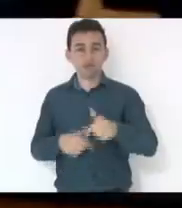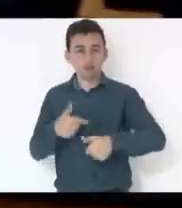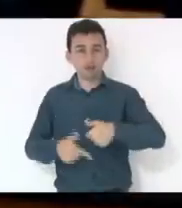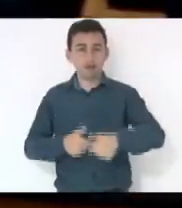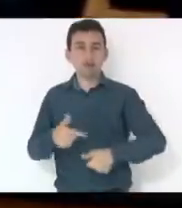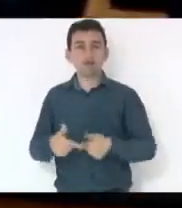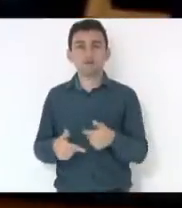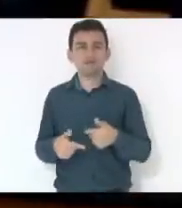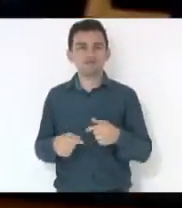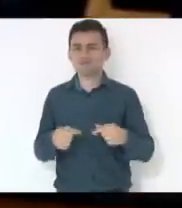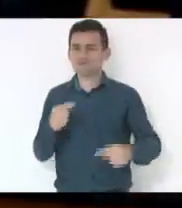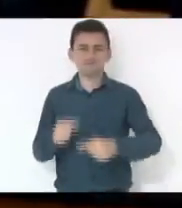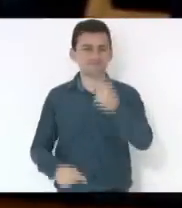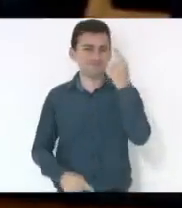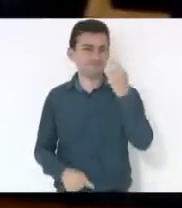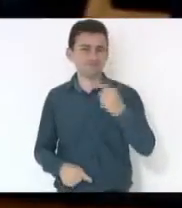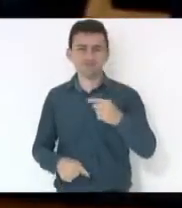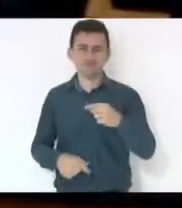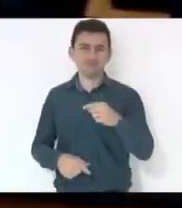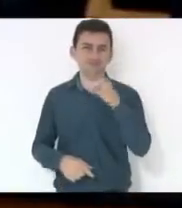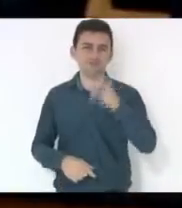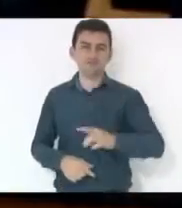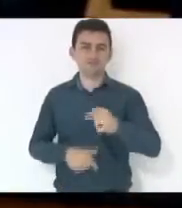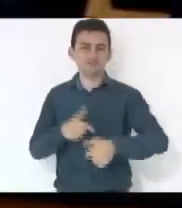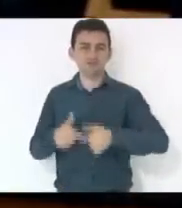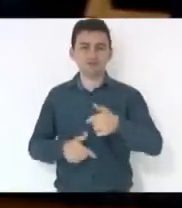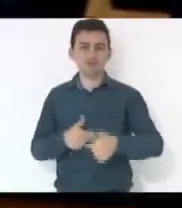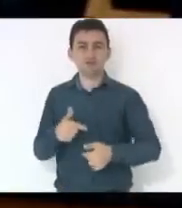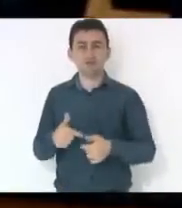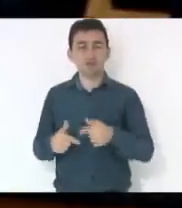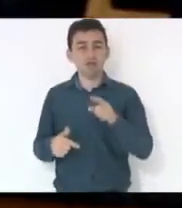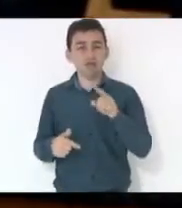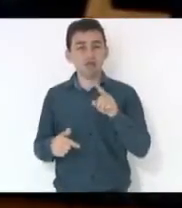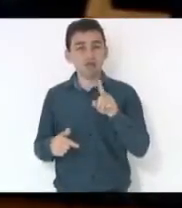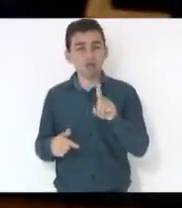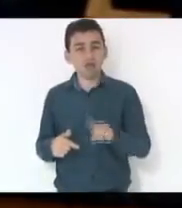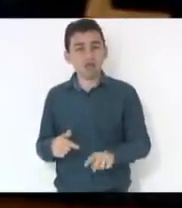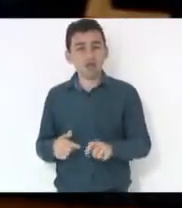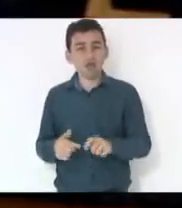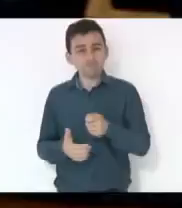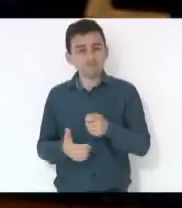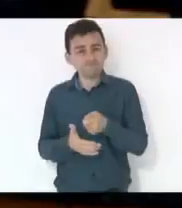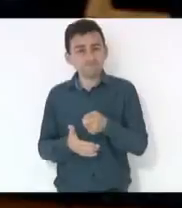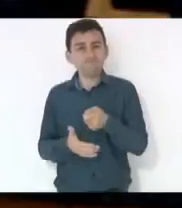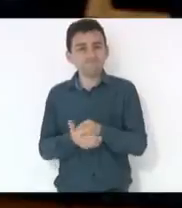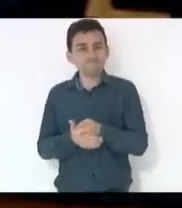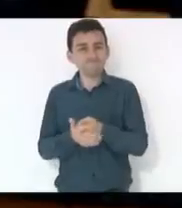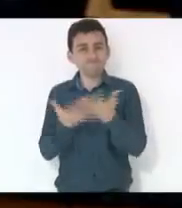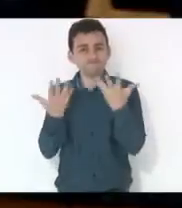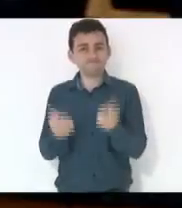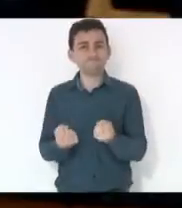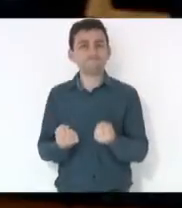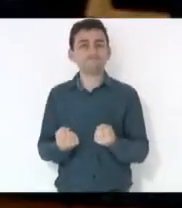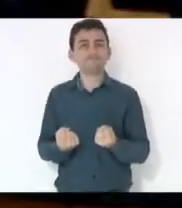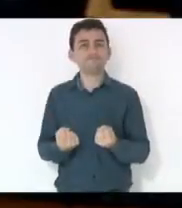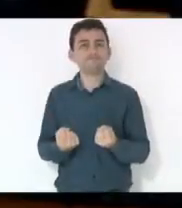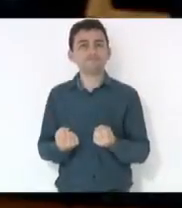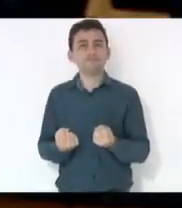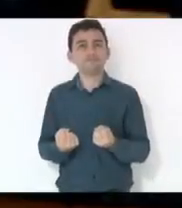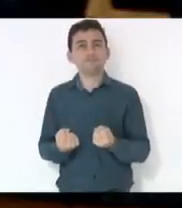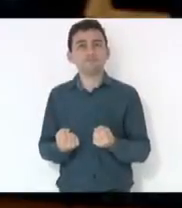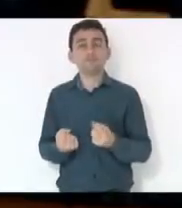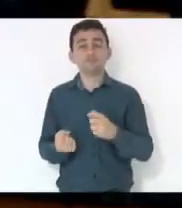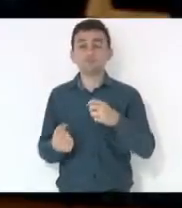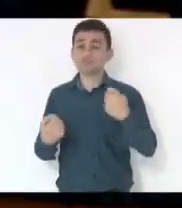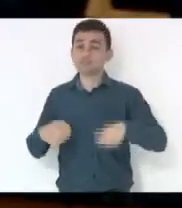Não é direito do trabalho. Aqui é uma questão de ação afirmativa, de dizer que tem uma quantidade